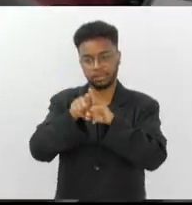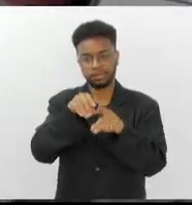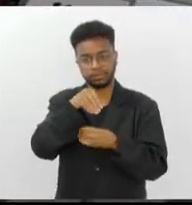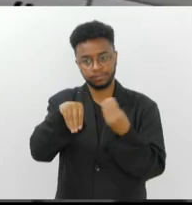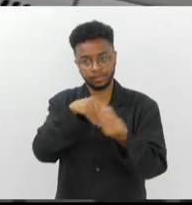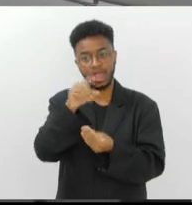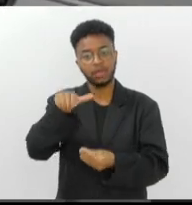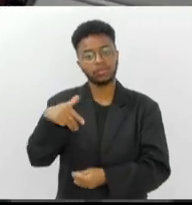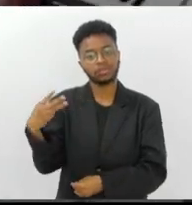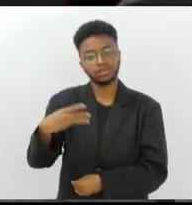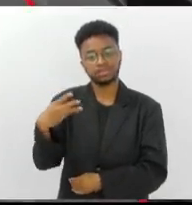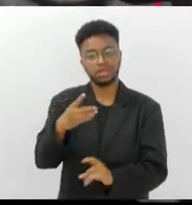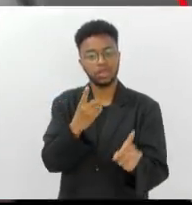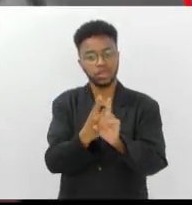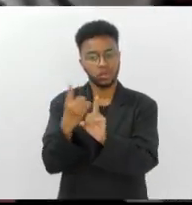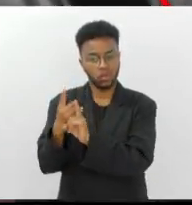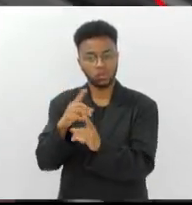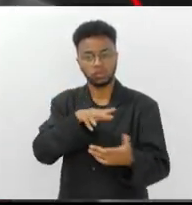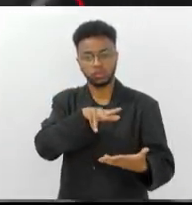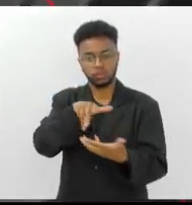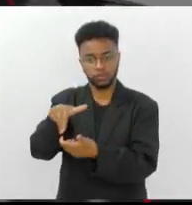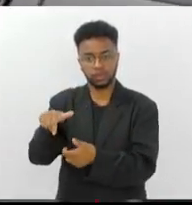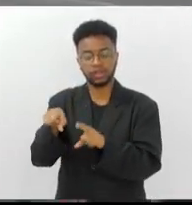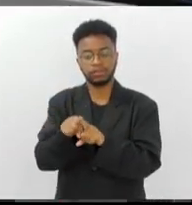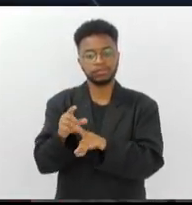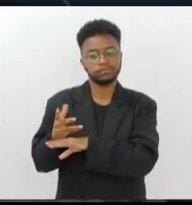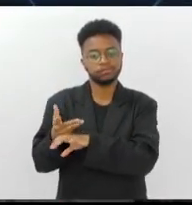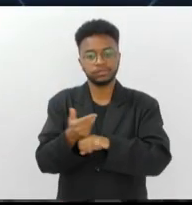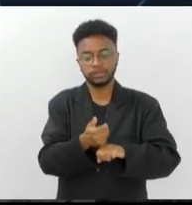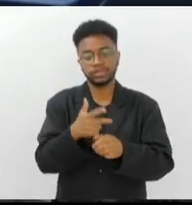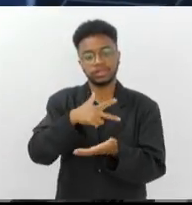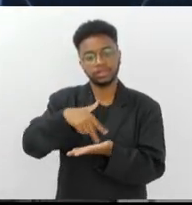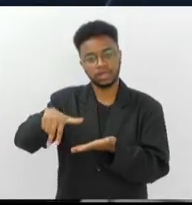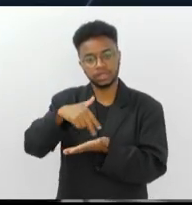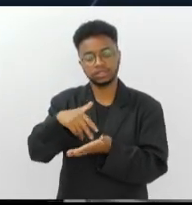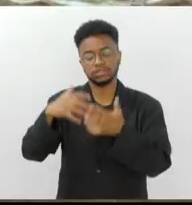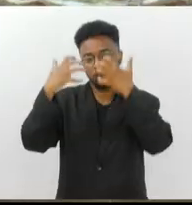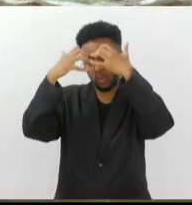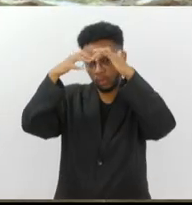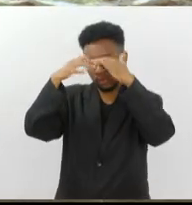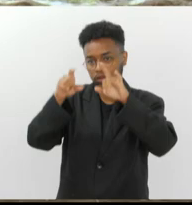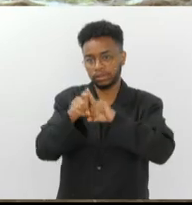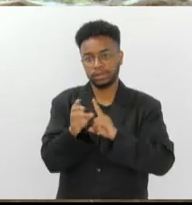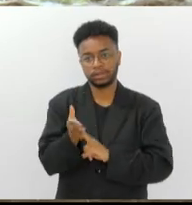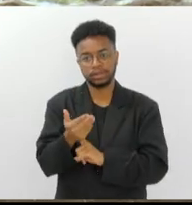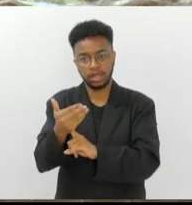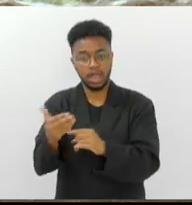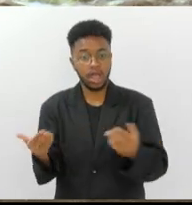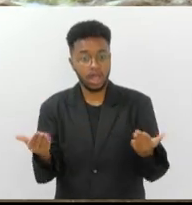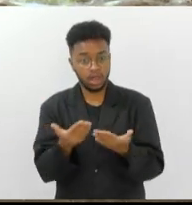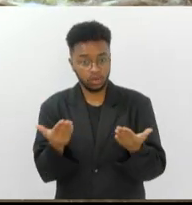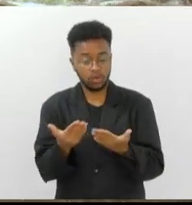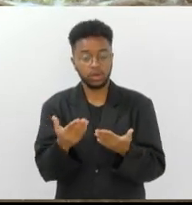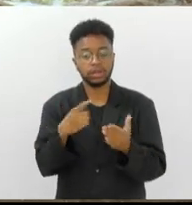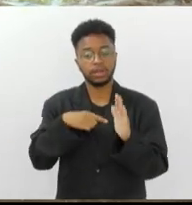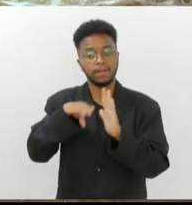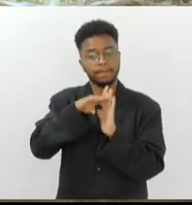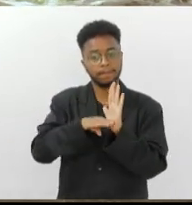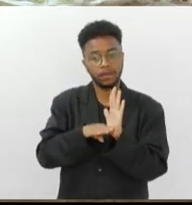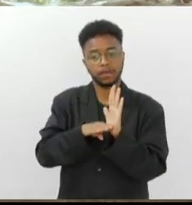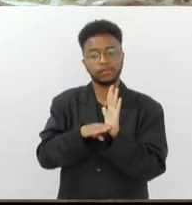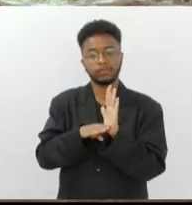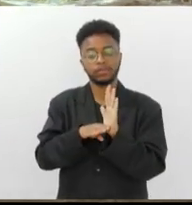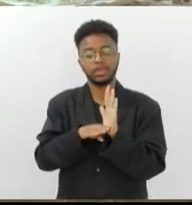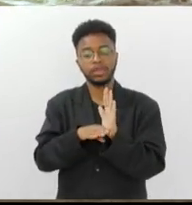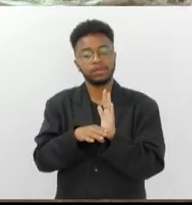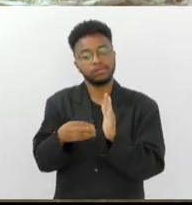internacional e interdisciplinar em dança, cognição e tecnologia, que nessa edição pauta realidades